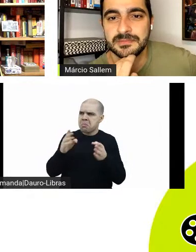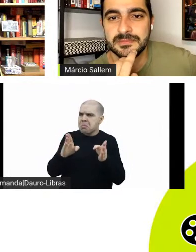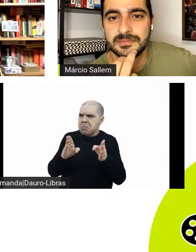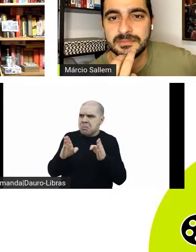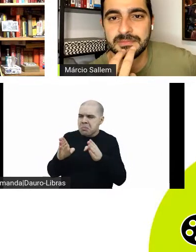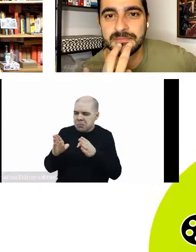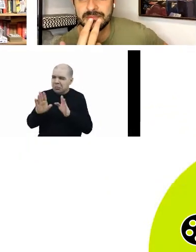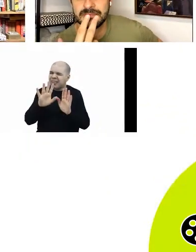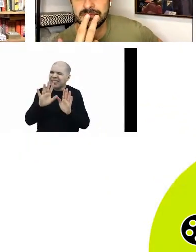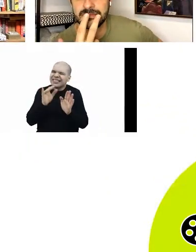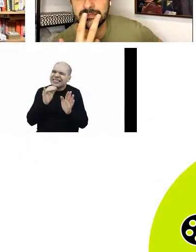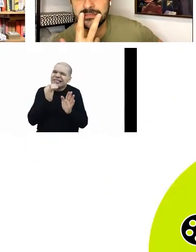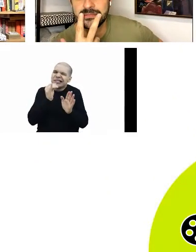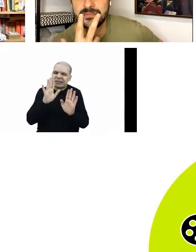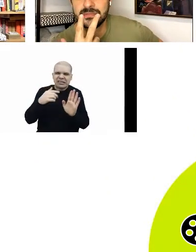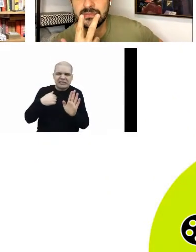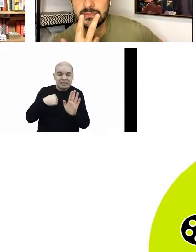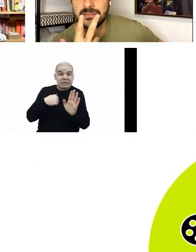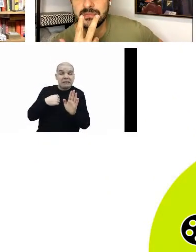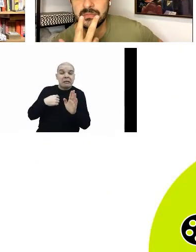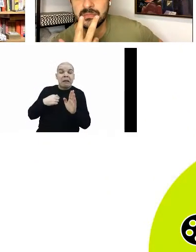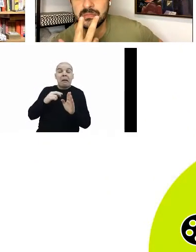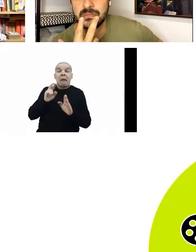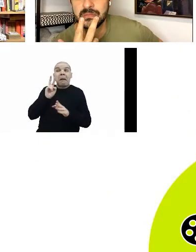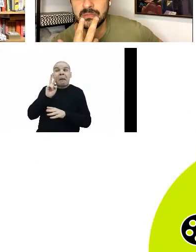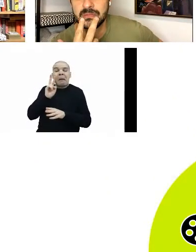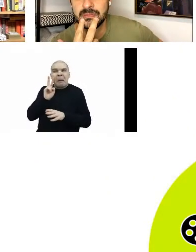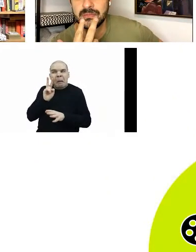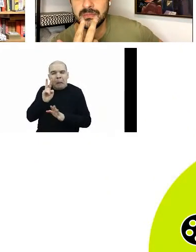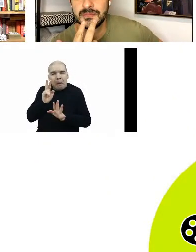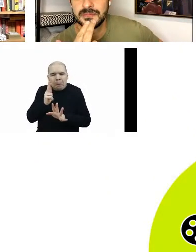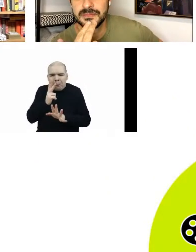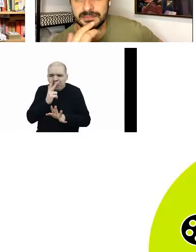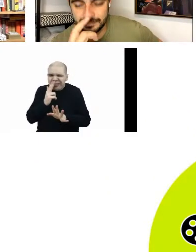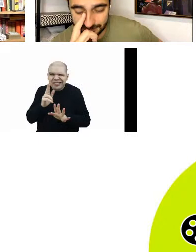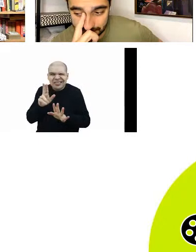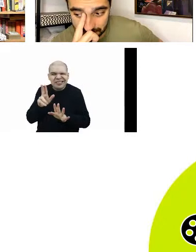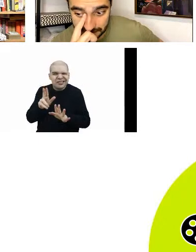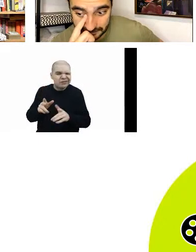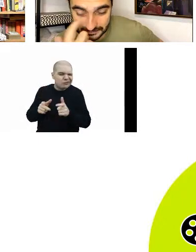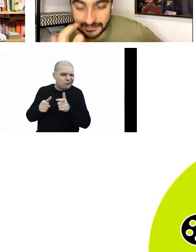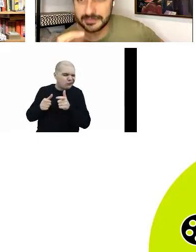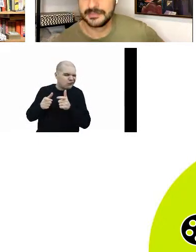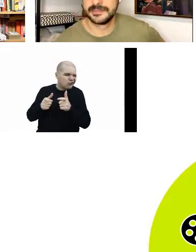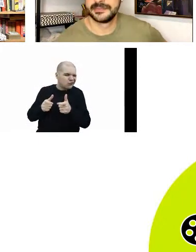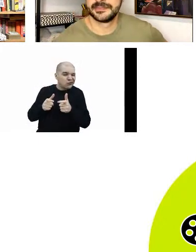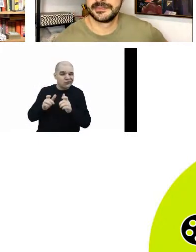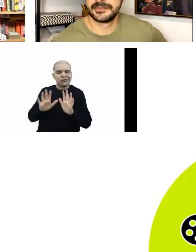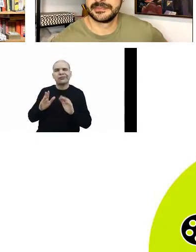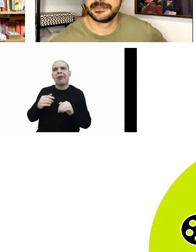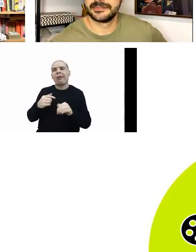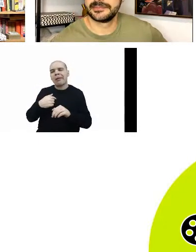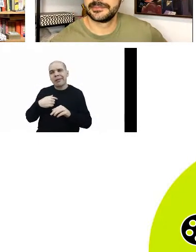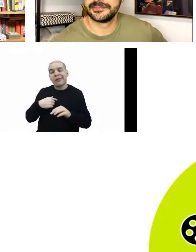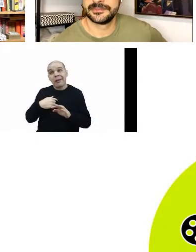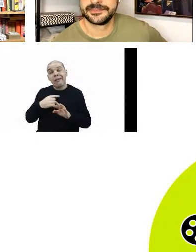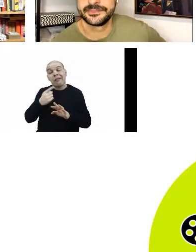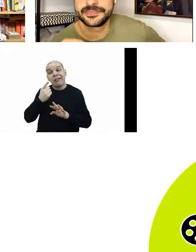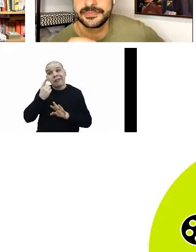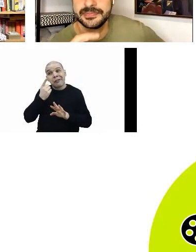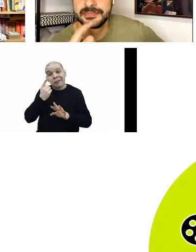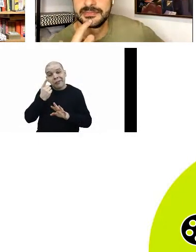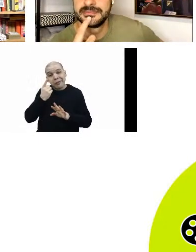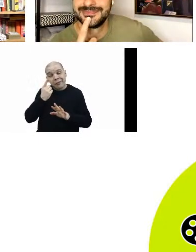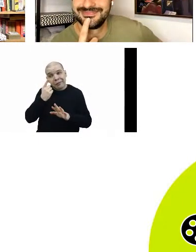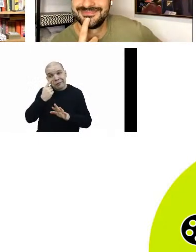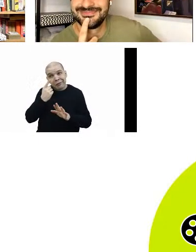preconceito para assistir, porque é longo e é um musical, eu falei, será que eu vou conseguir? Mas se passa na minha linda Nova